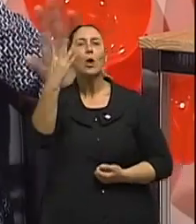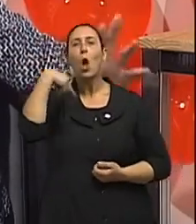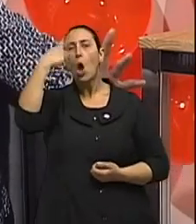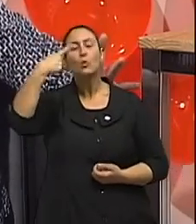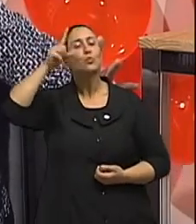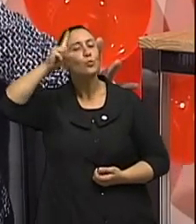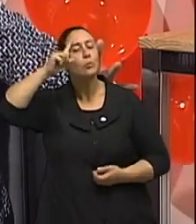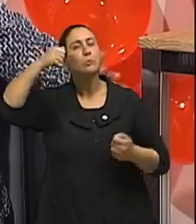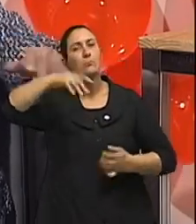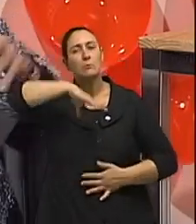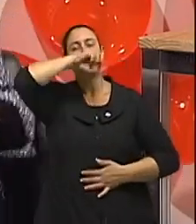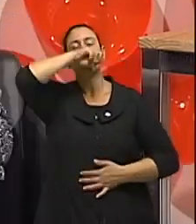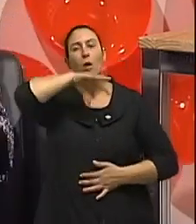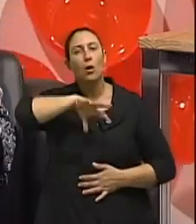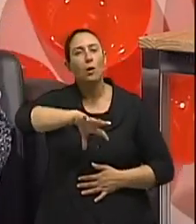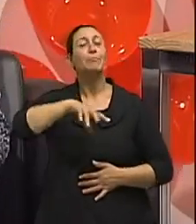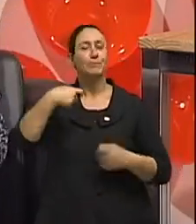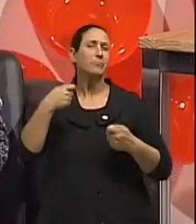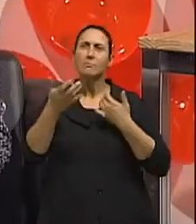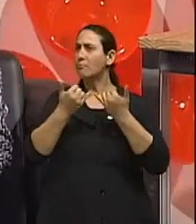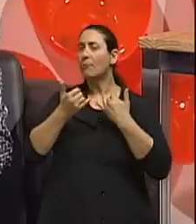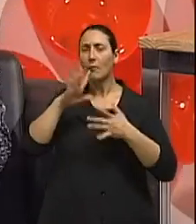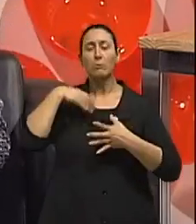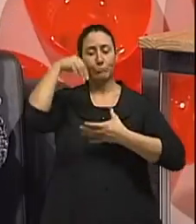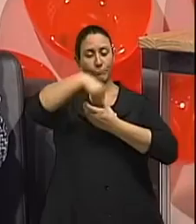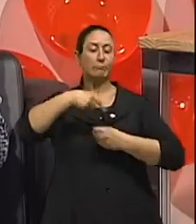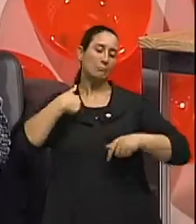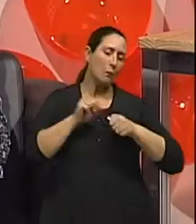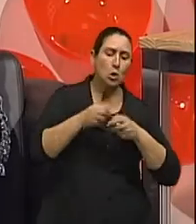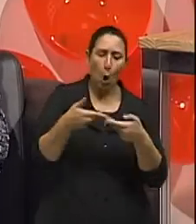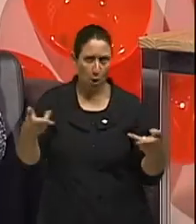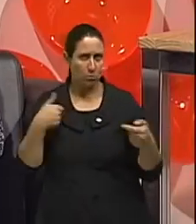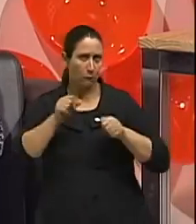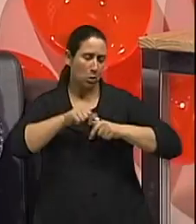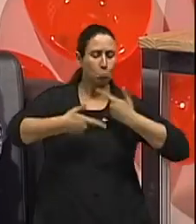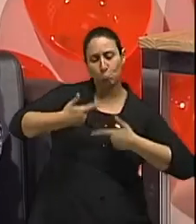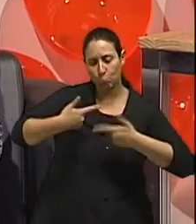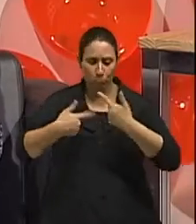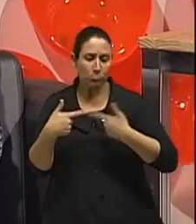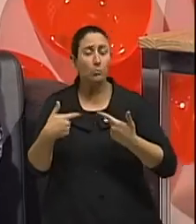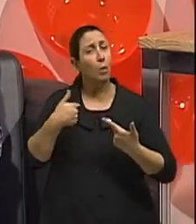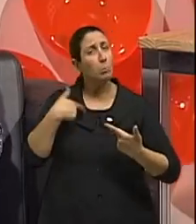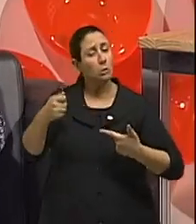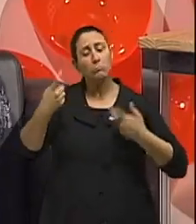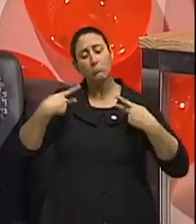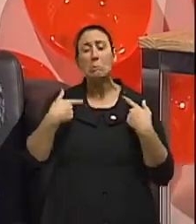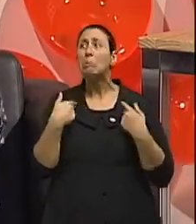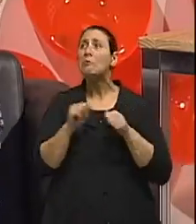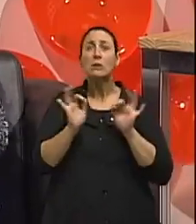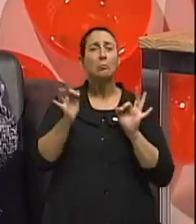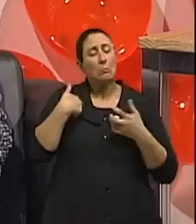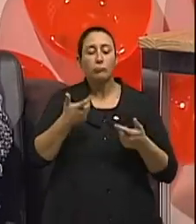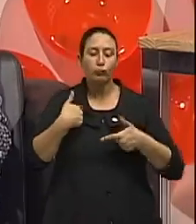A diferença é apenas mental. Quando eu estou trabalhando, eu vou focar nas minhas tarefas. Quando eu estou querendo fazer, fazendo para relaxar, eu